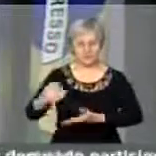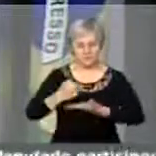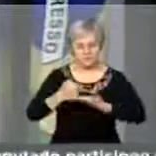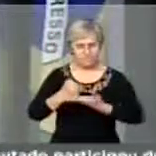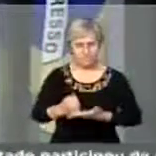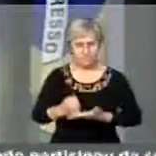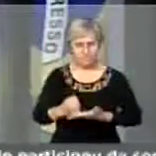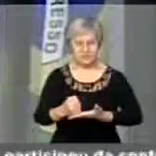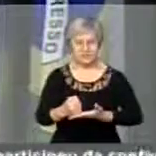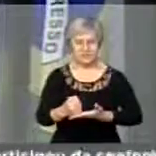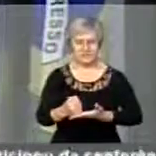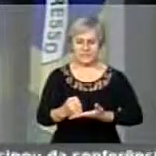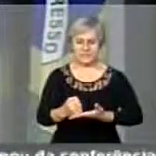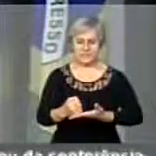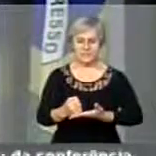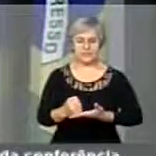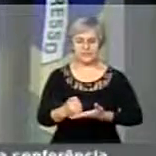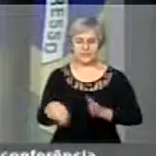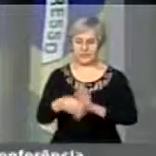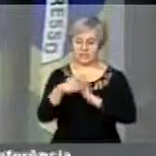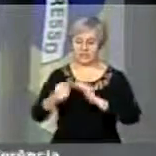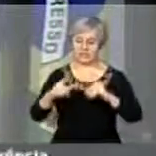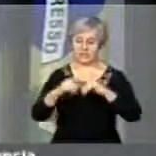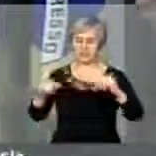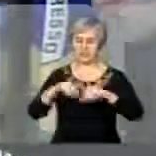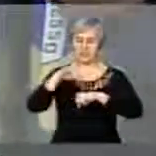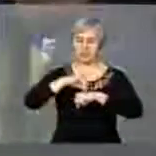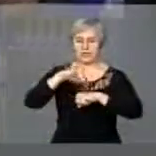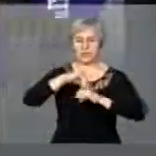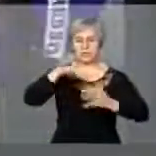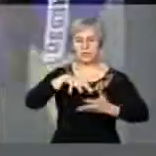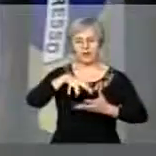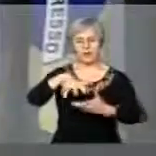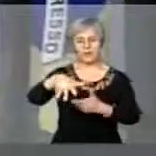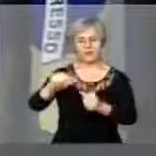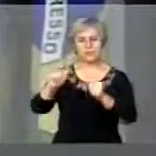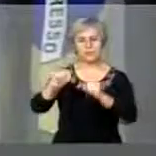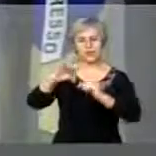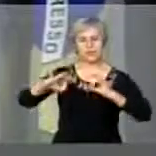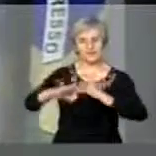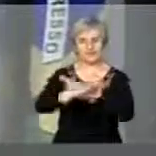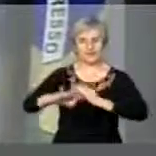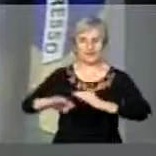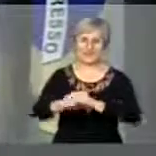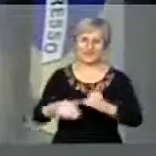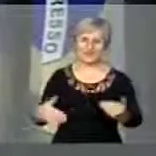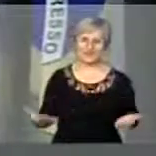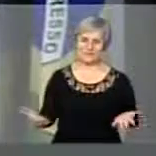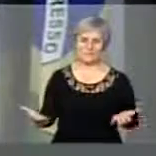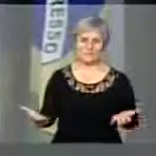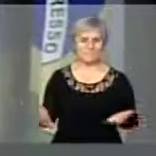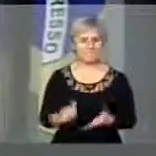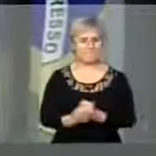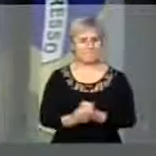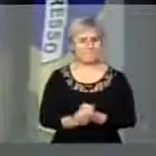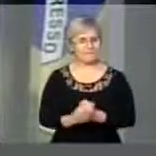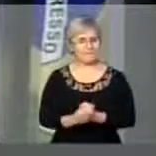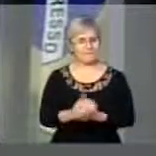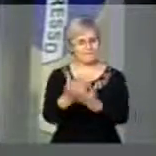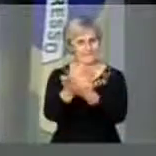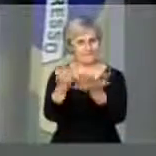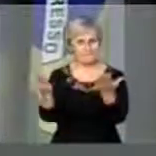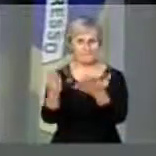de que Brasília, capital mundial da arquitetura. Portanto, meus caros senhores